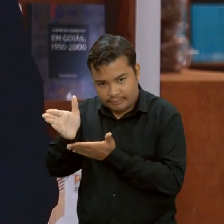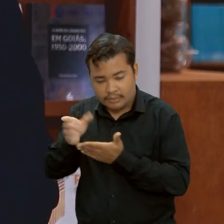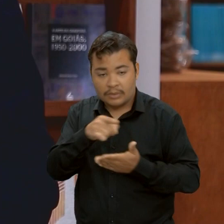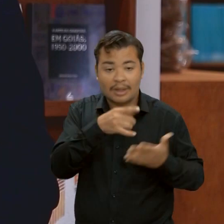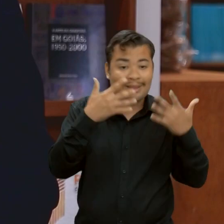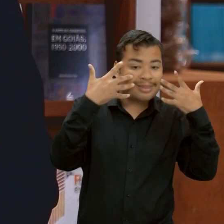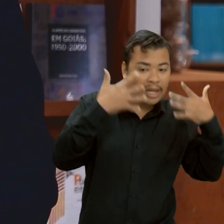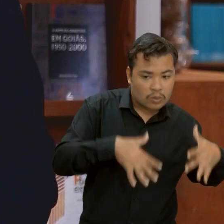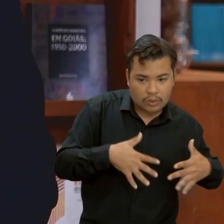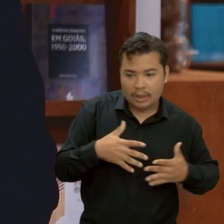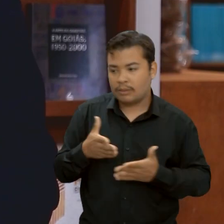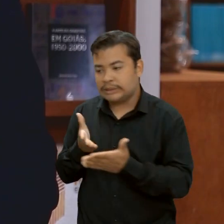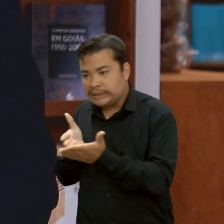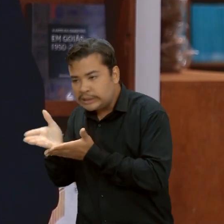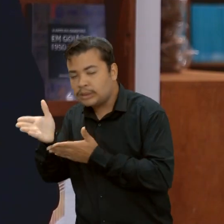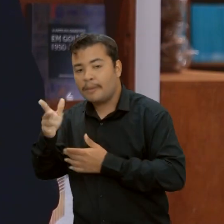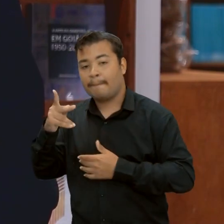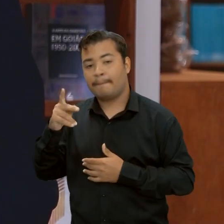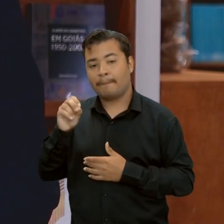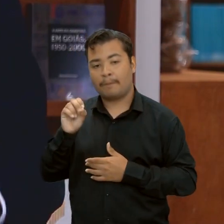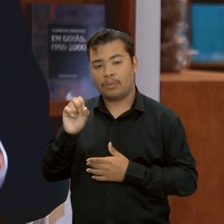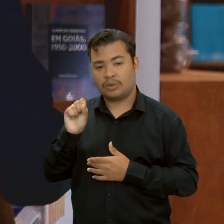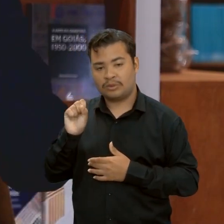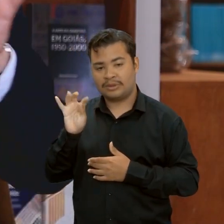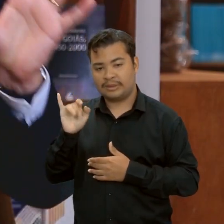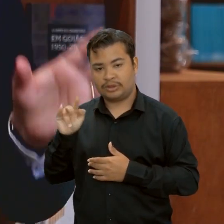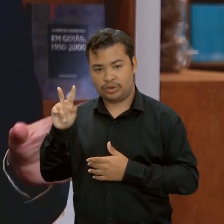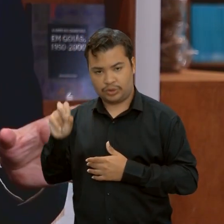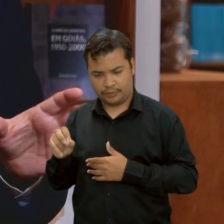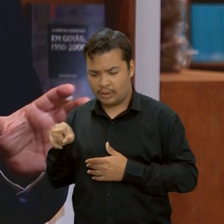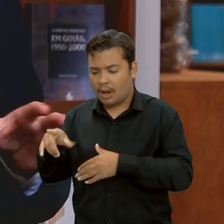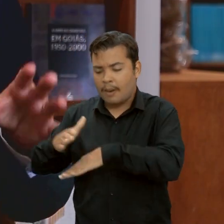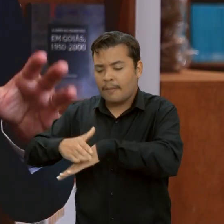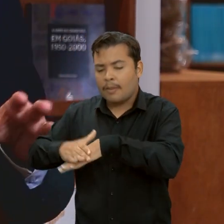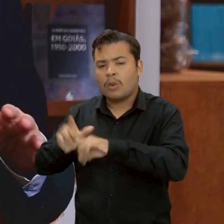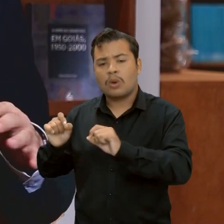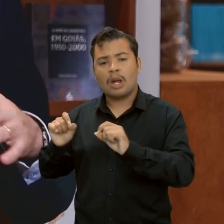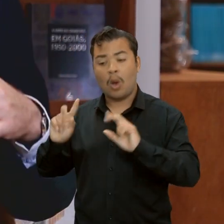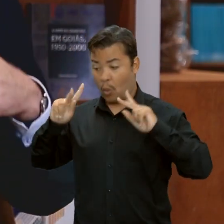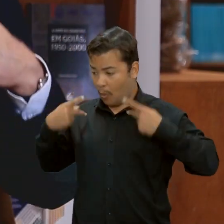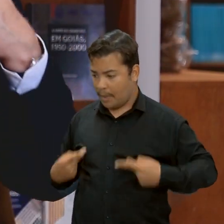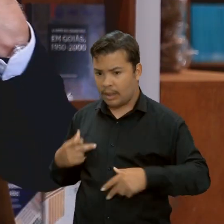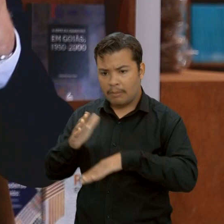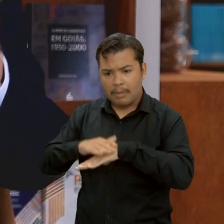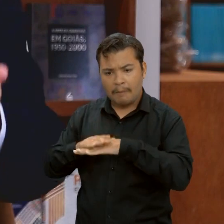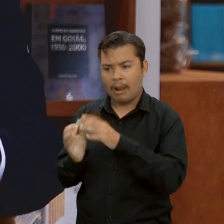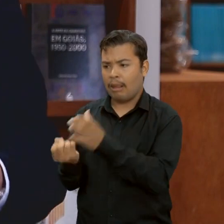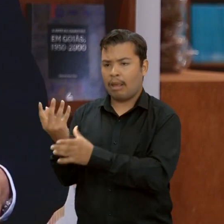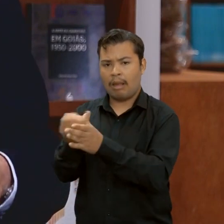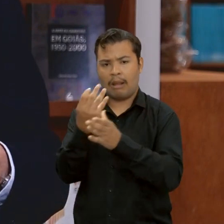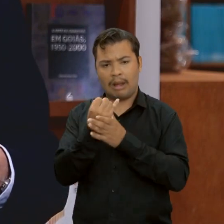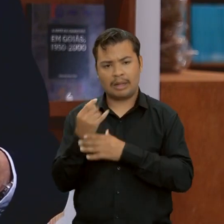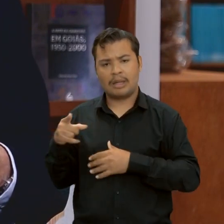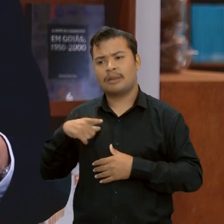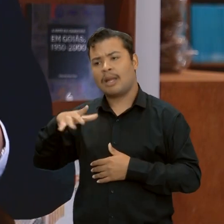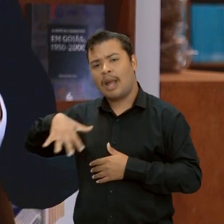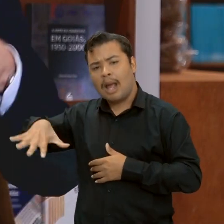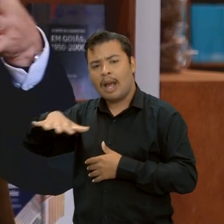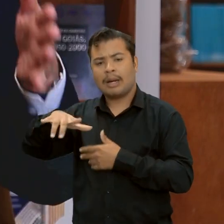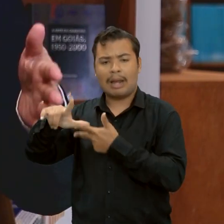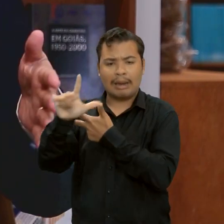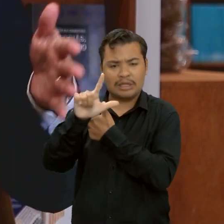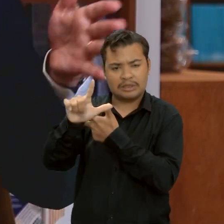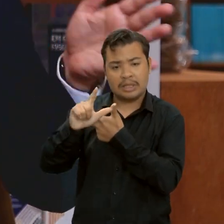positivo. O direito positivo é o direito feito pelos homens, o direito que vem dos poderes legislativo,